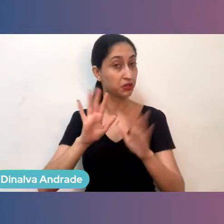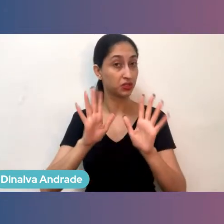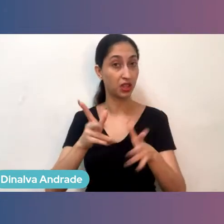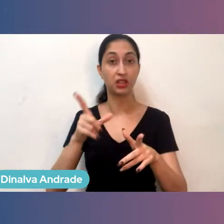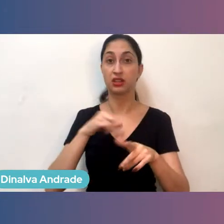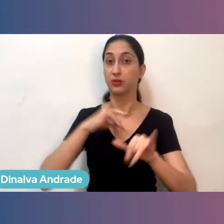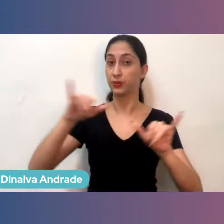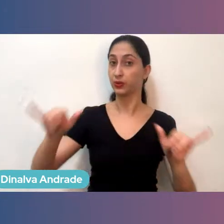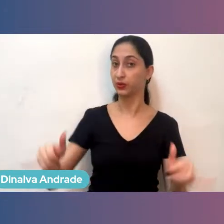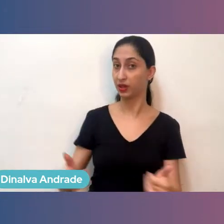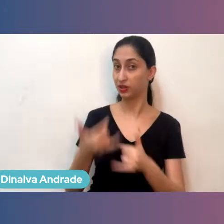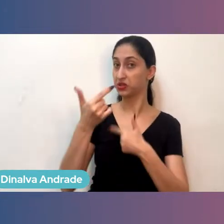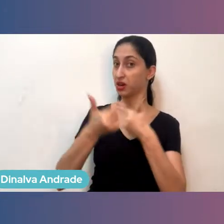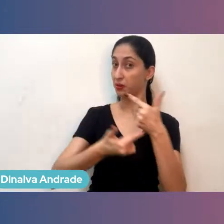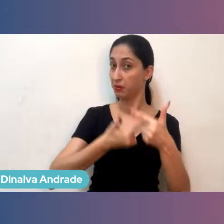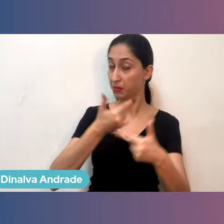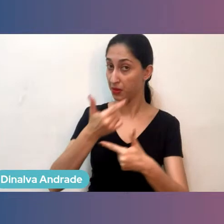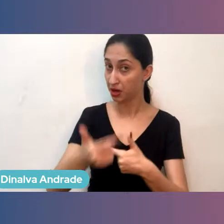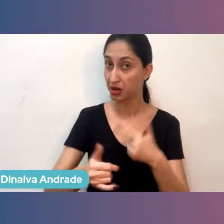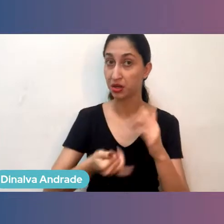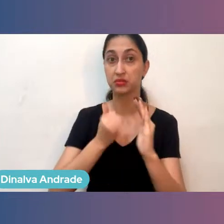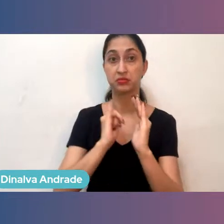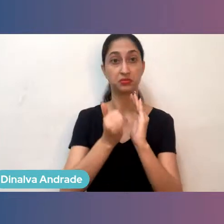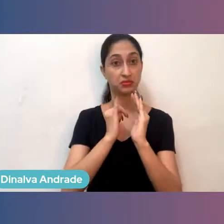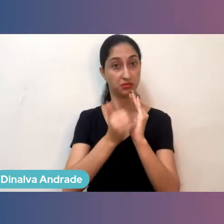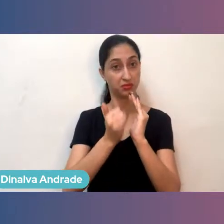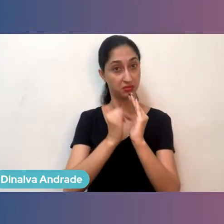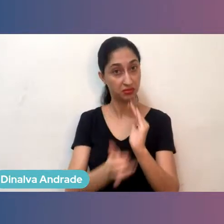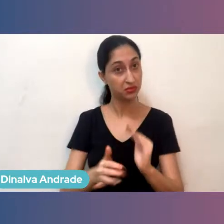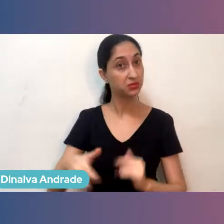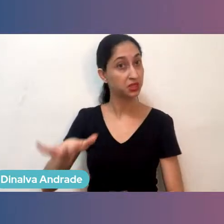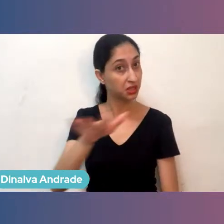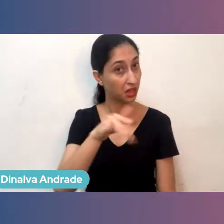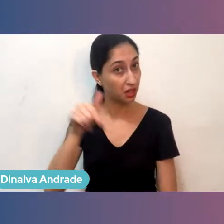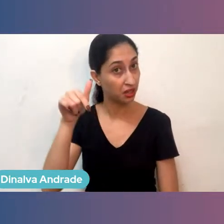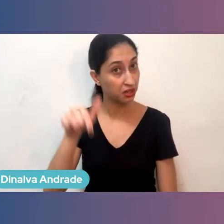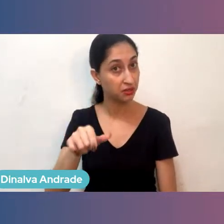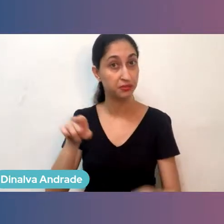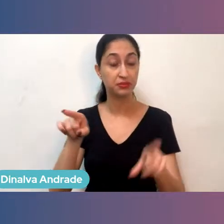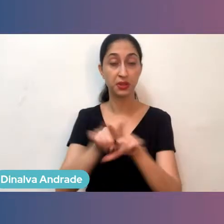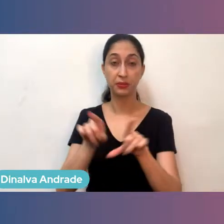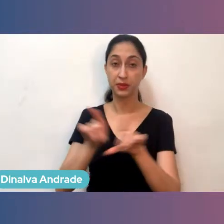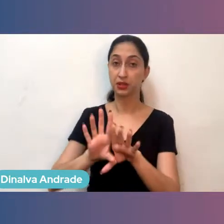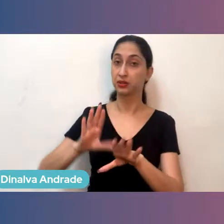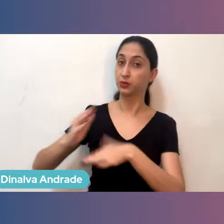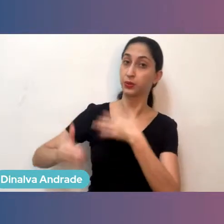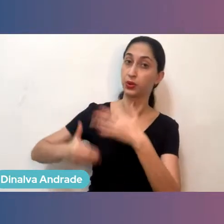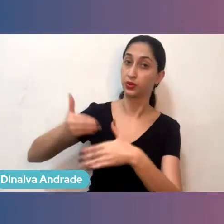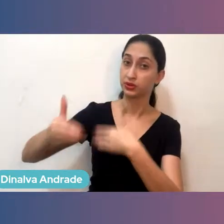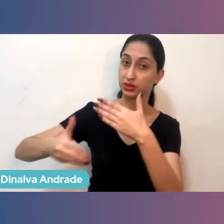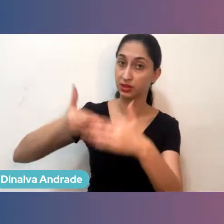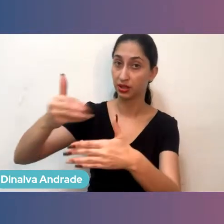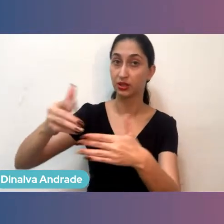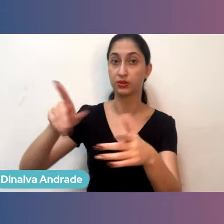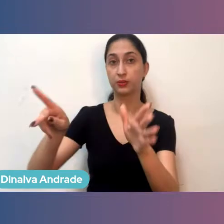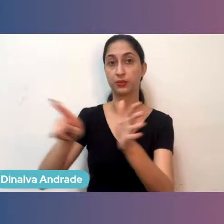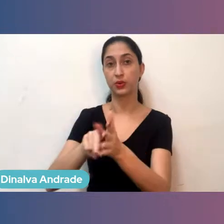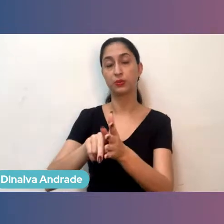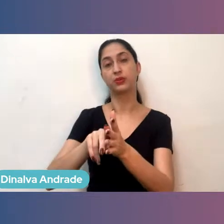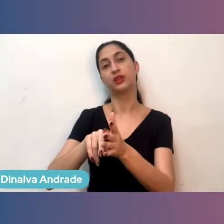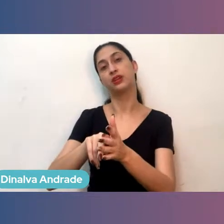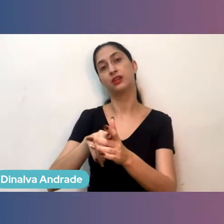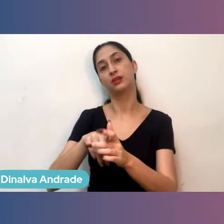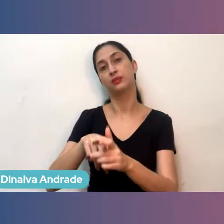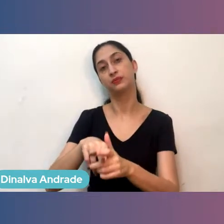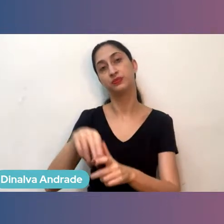e oportunidades de atuação de startups nessa área em todo o processo da bacia leiteira, desde